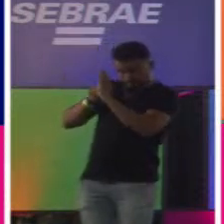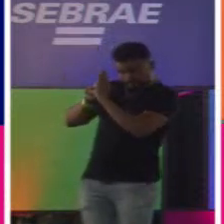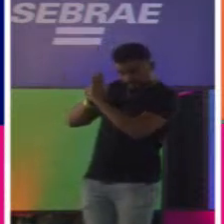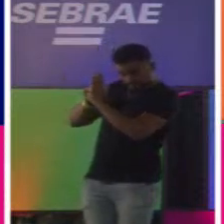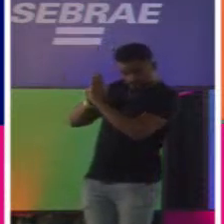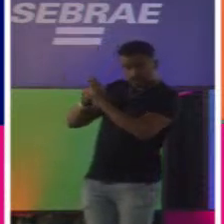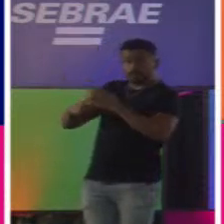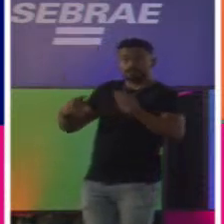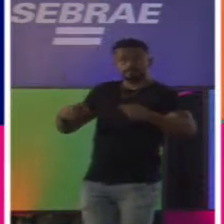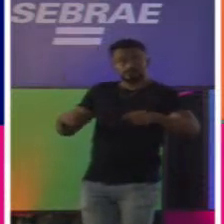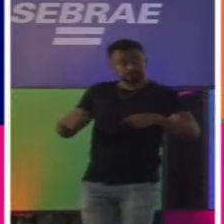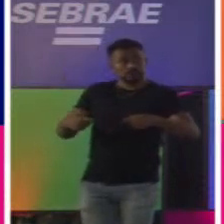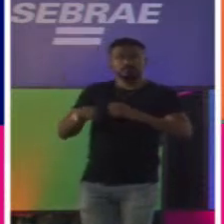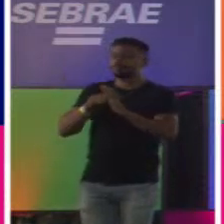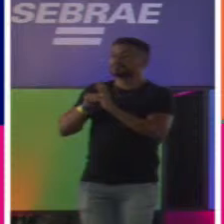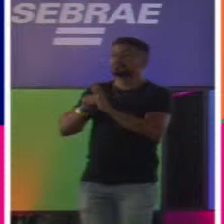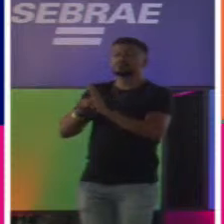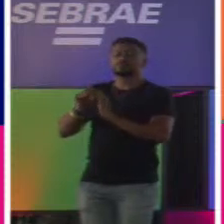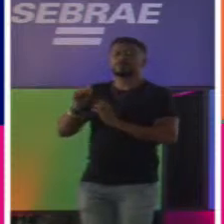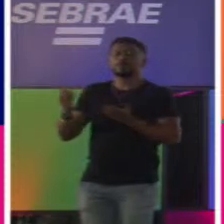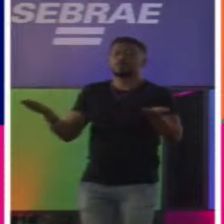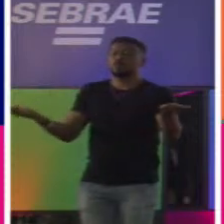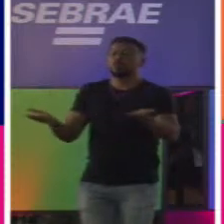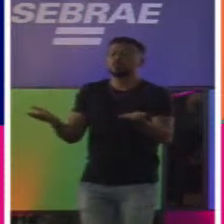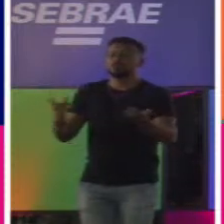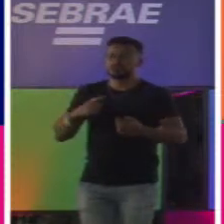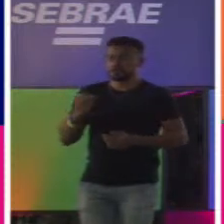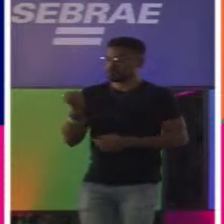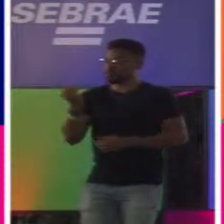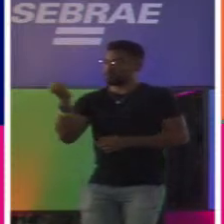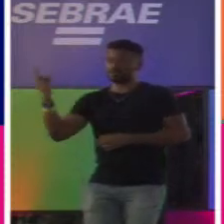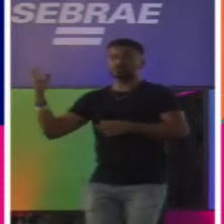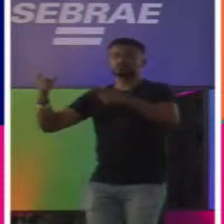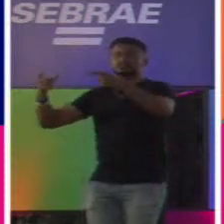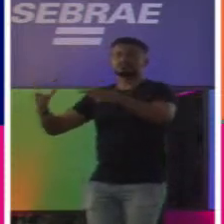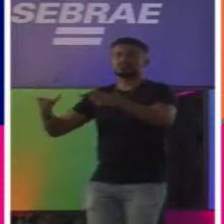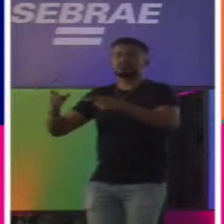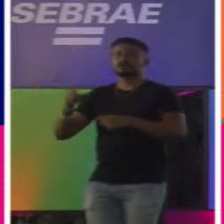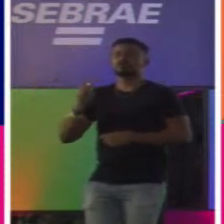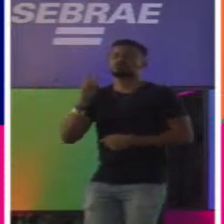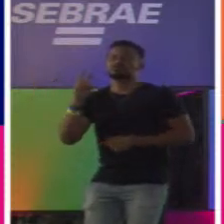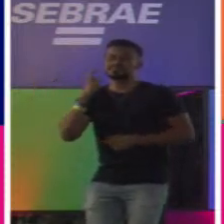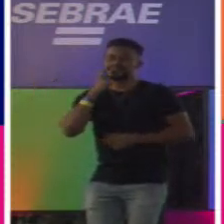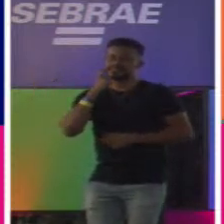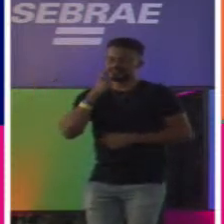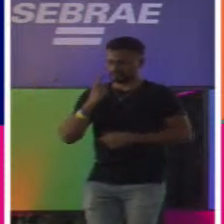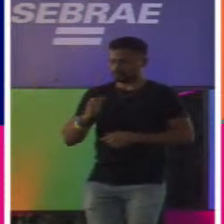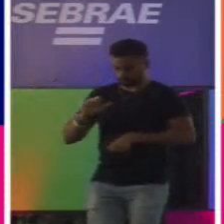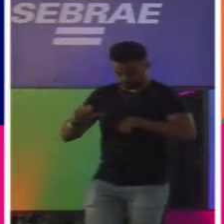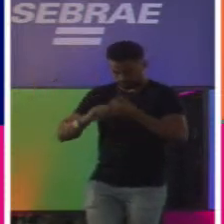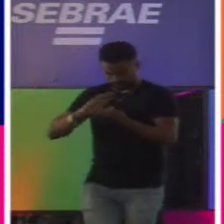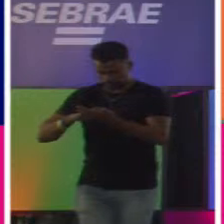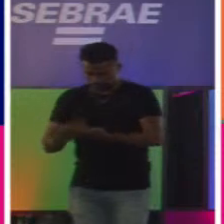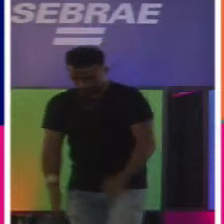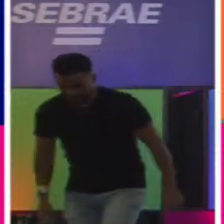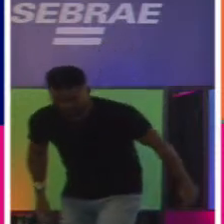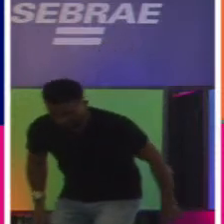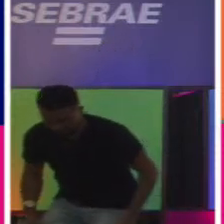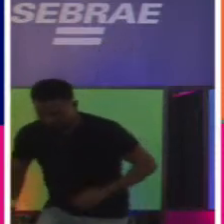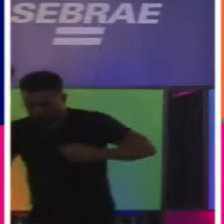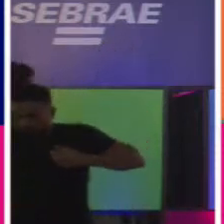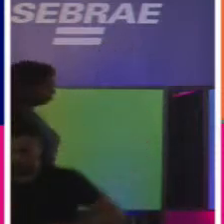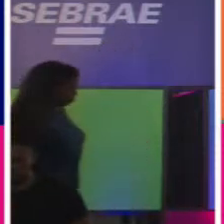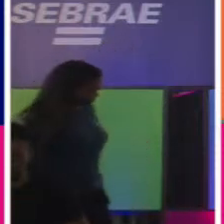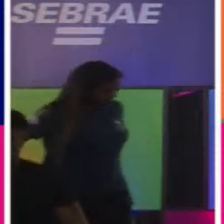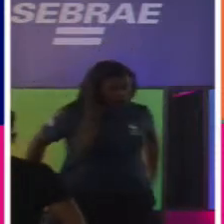quê? Hoje, quantas clínicas existem nesse exemplo? Qual é faturamento de uma clínica pequena, de uma clínica média, de uma clínica grande? O